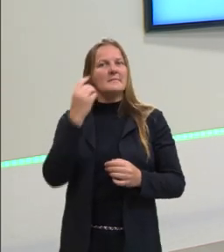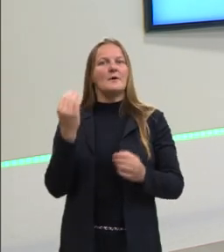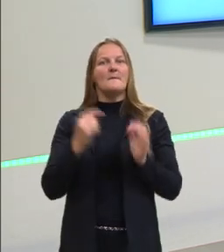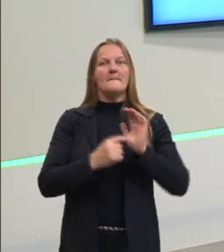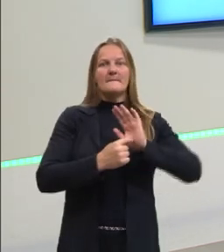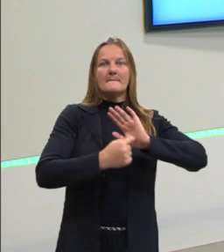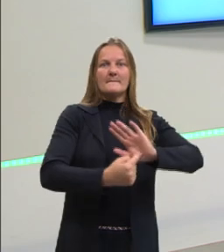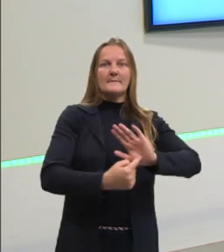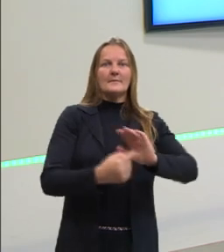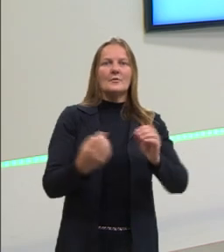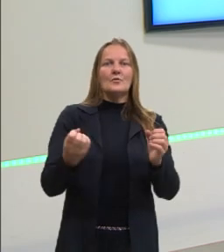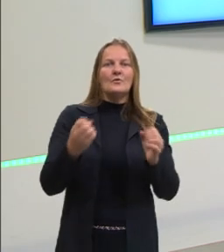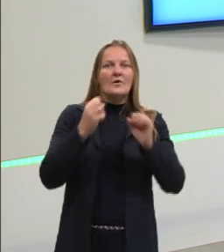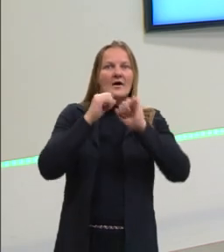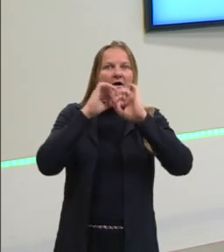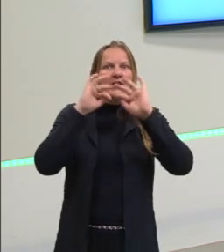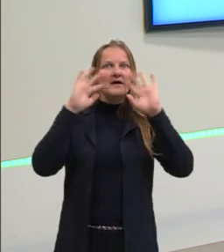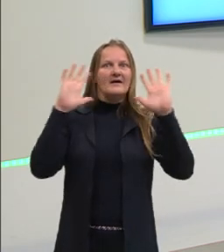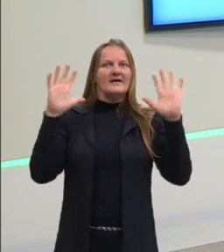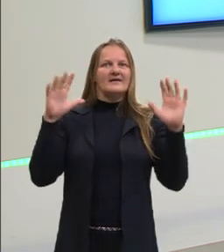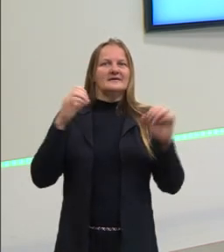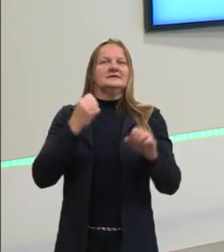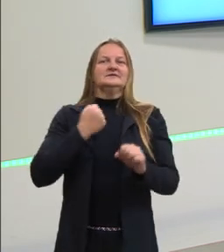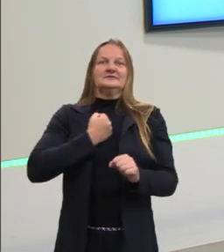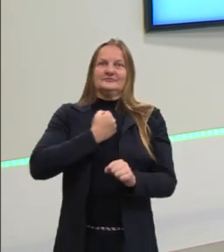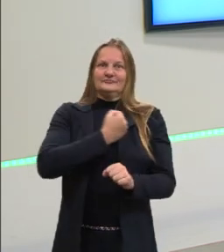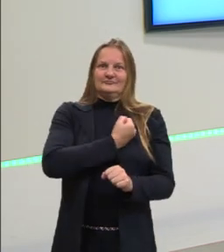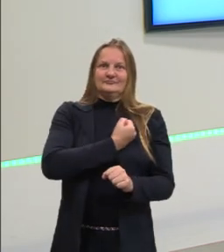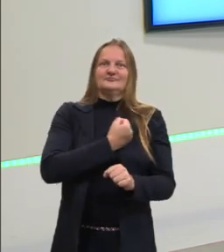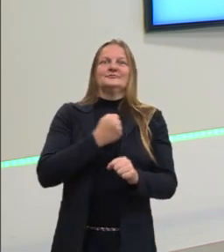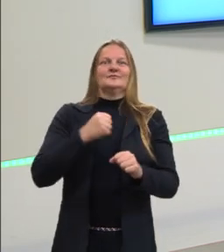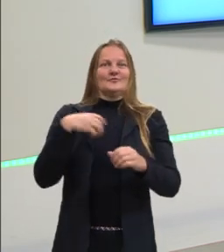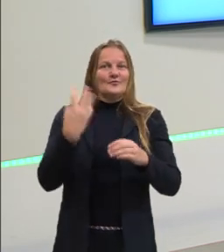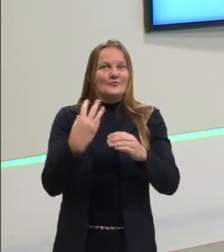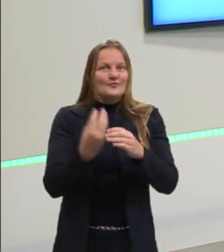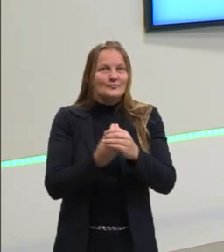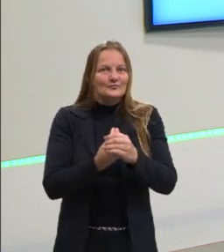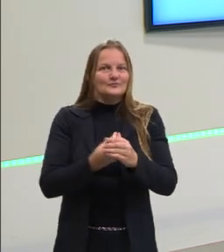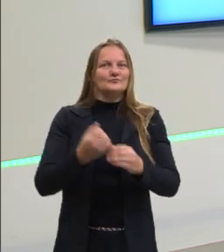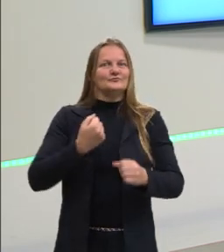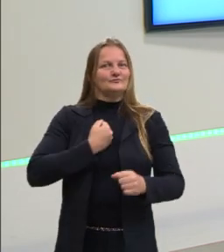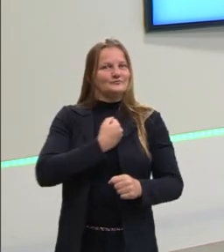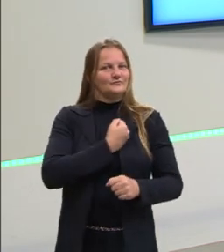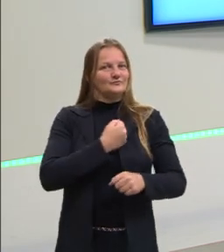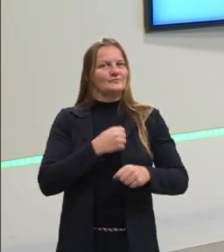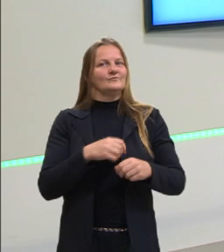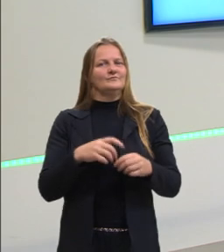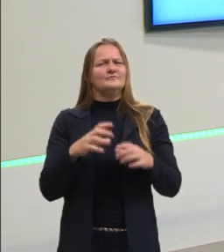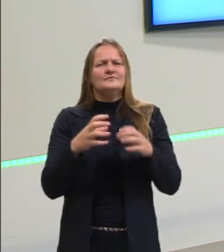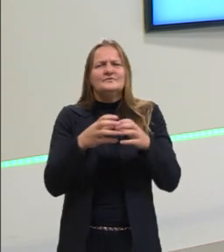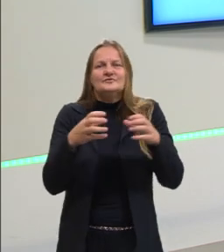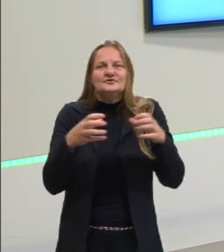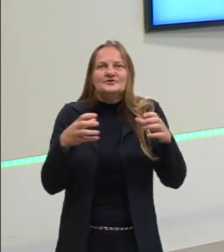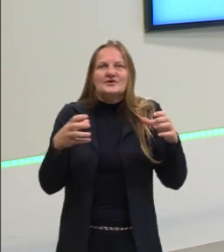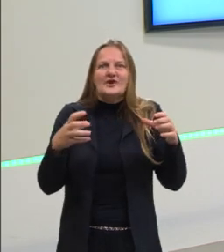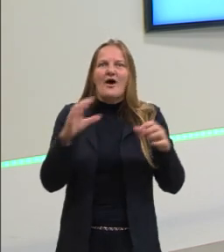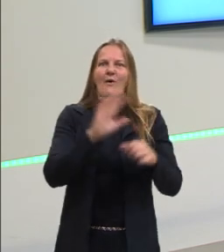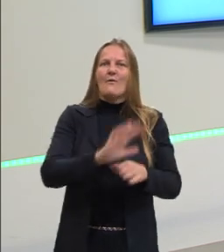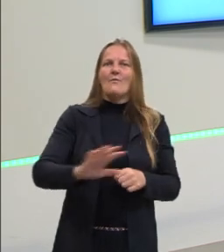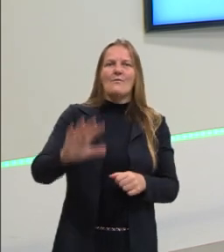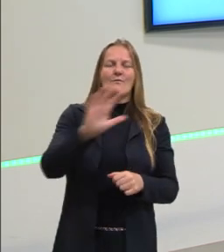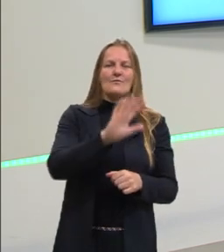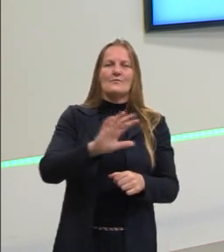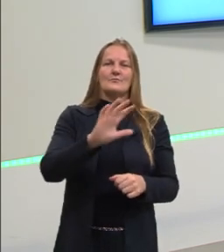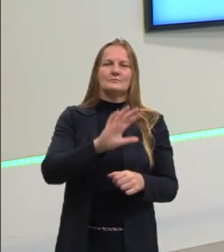trouxe, então, a compreensão atual do que é conjunto numérico, correto? Conjunto num todo, de forma geral, e conjunto numérico,